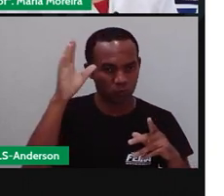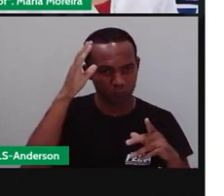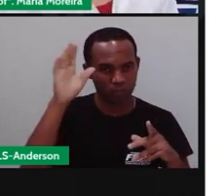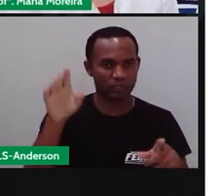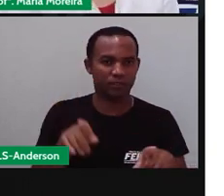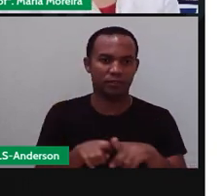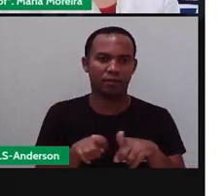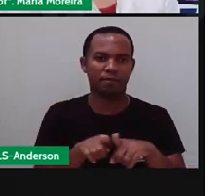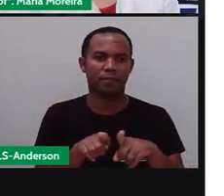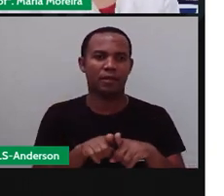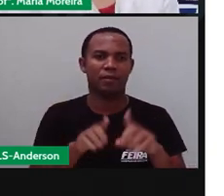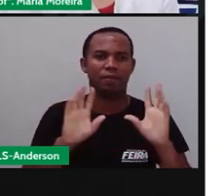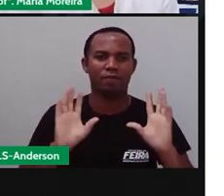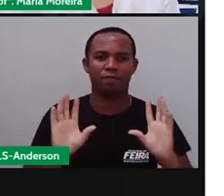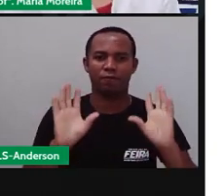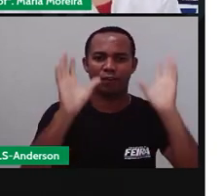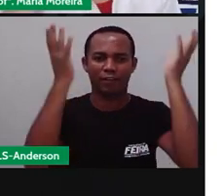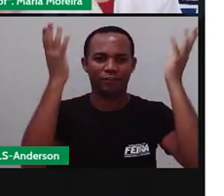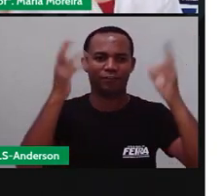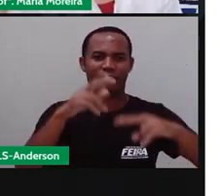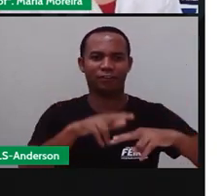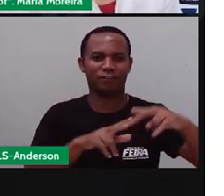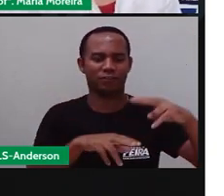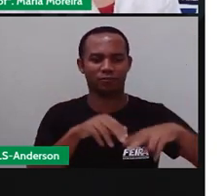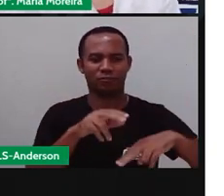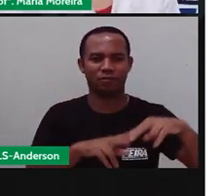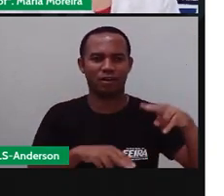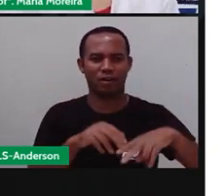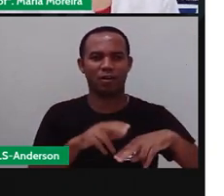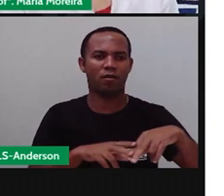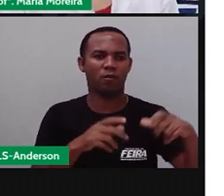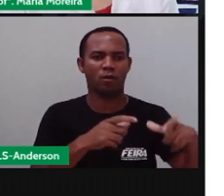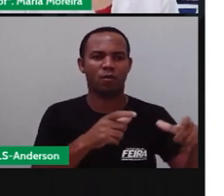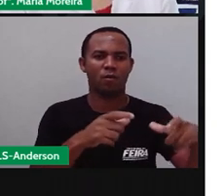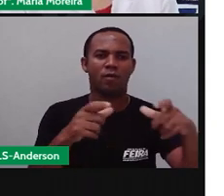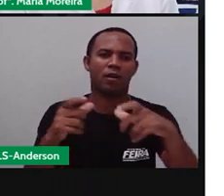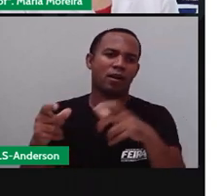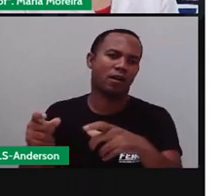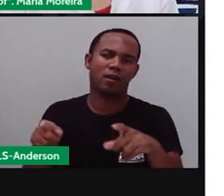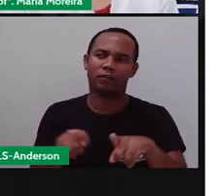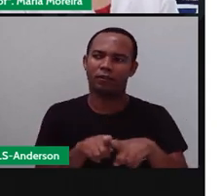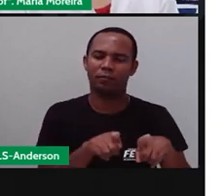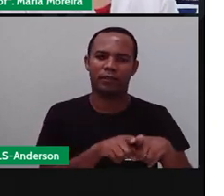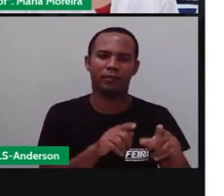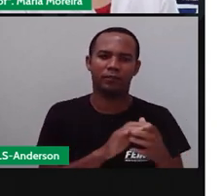nos festejos juninos, né, de acordo com o local onde eles estavam.